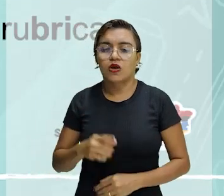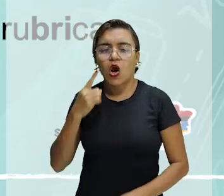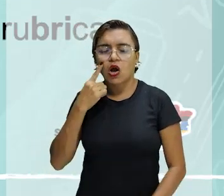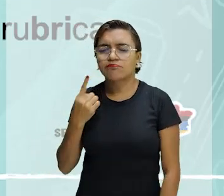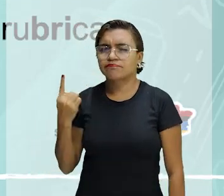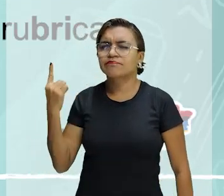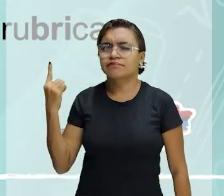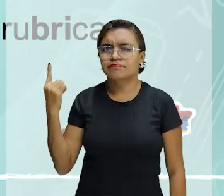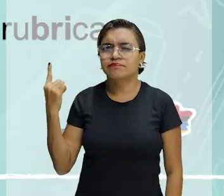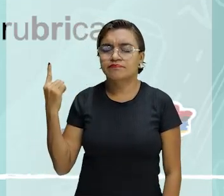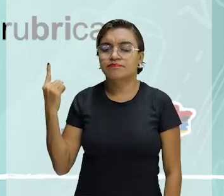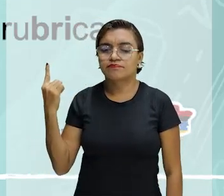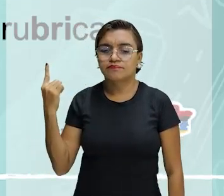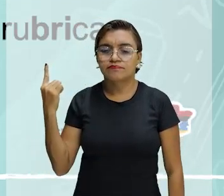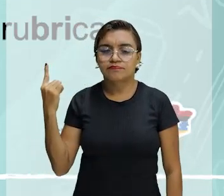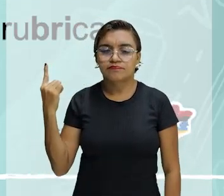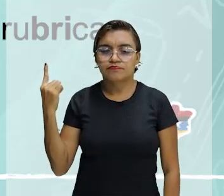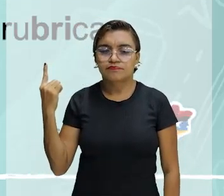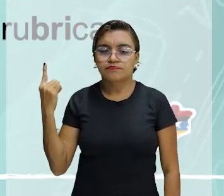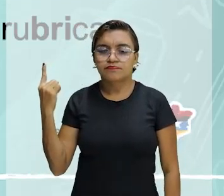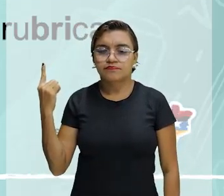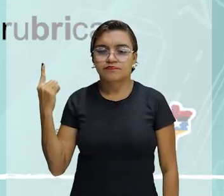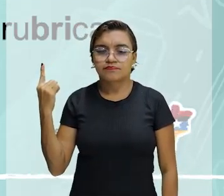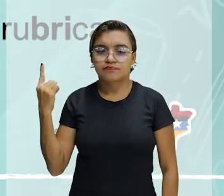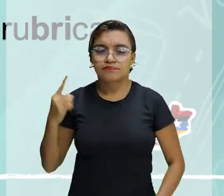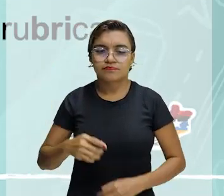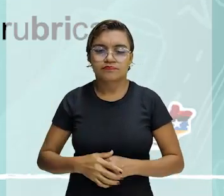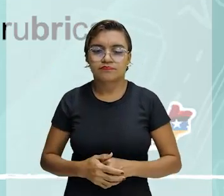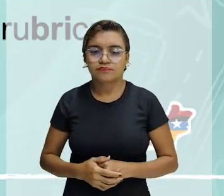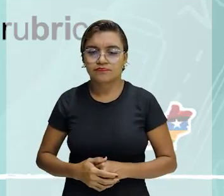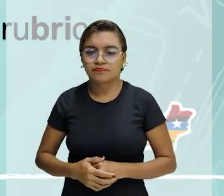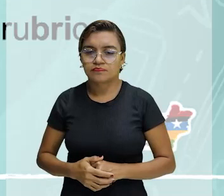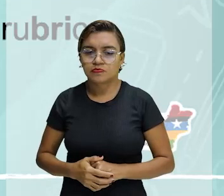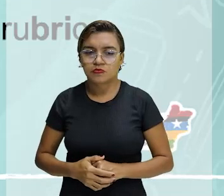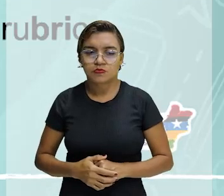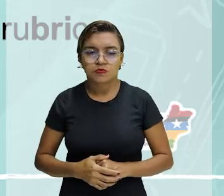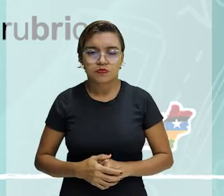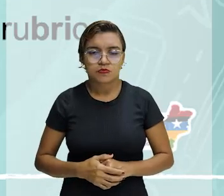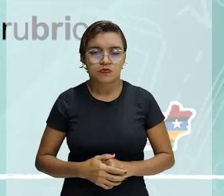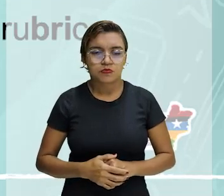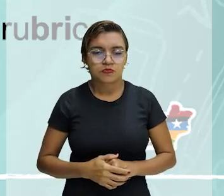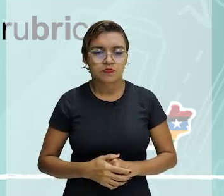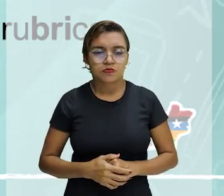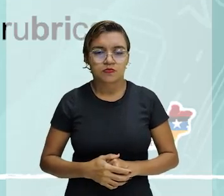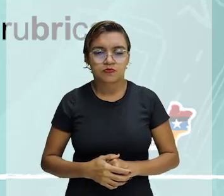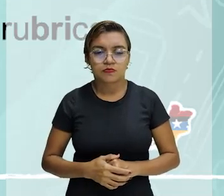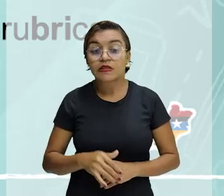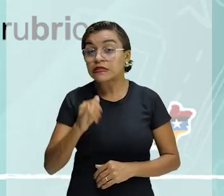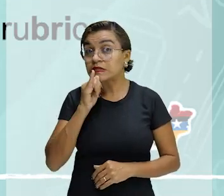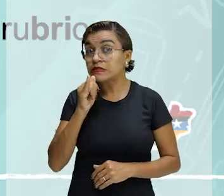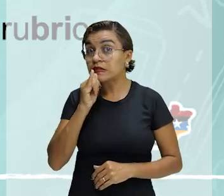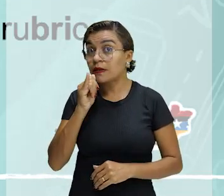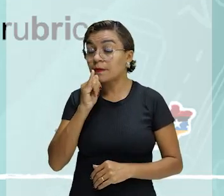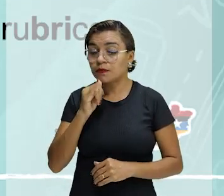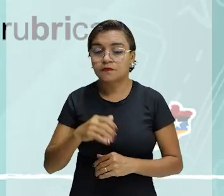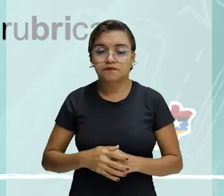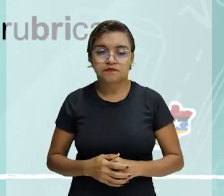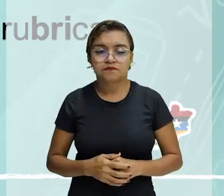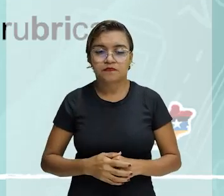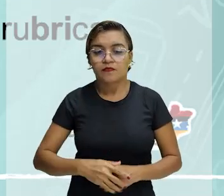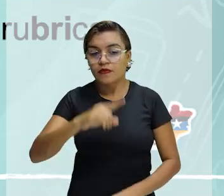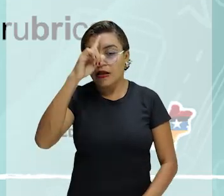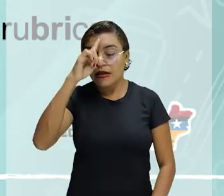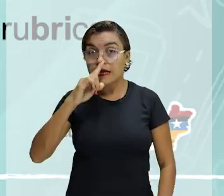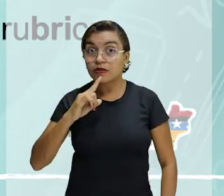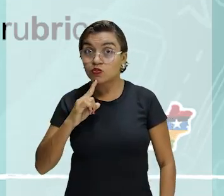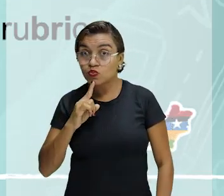prosódia, indica os erros na pronúncia, em relação à acentuação das palavras. Exemplo. Gratuito,